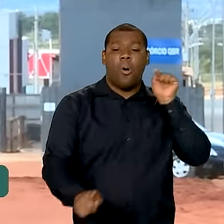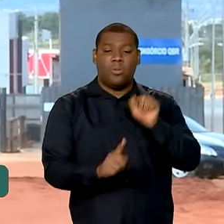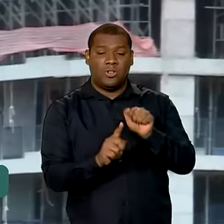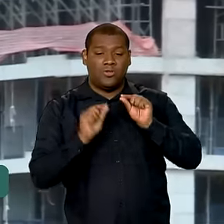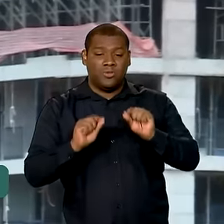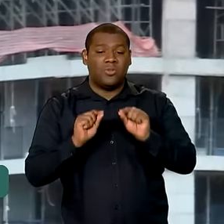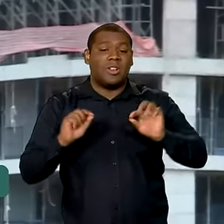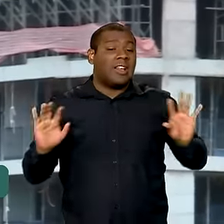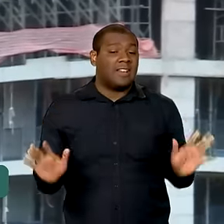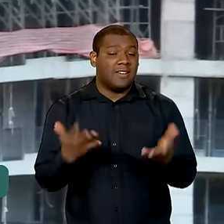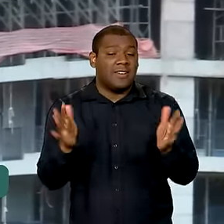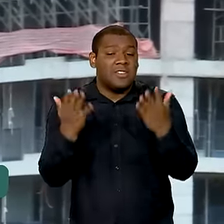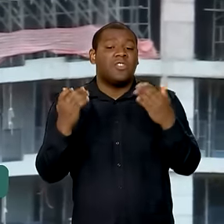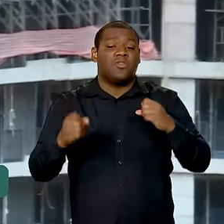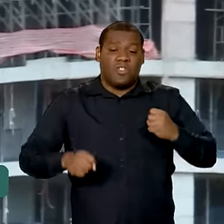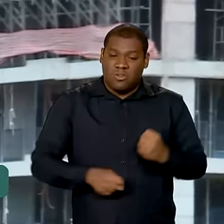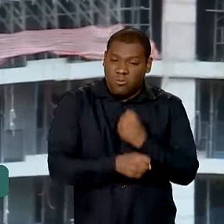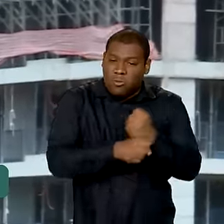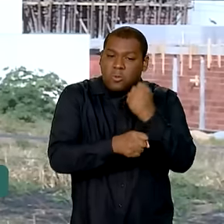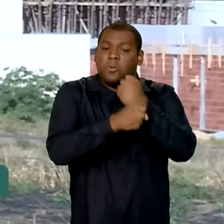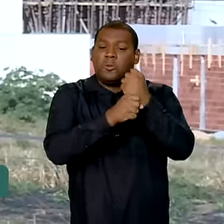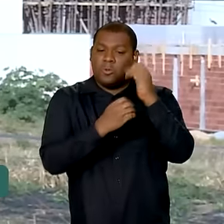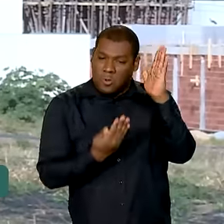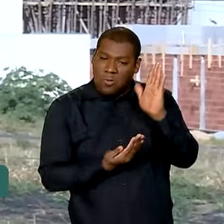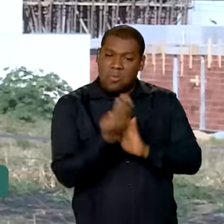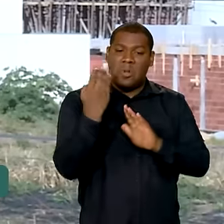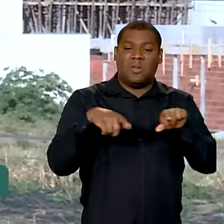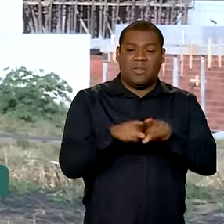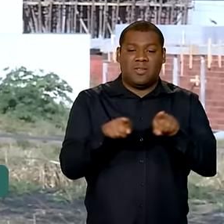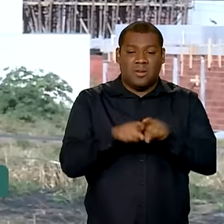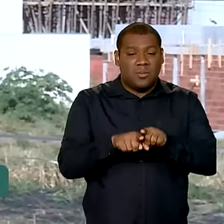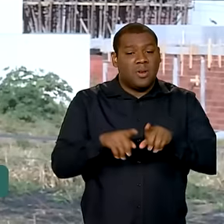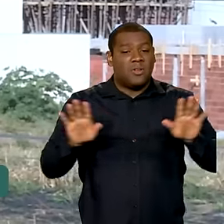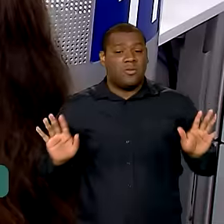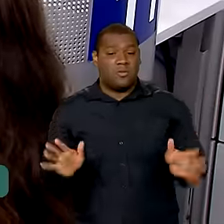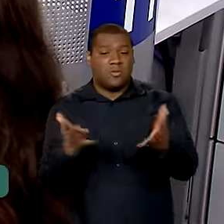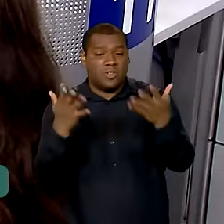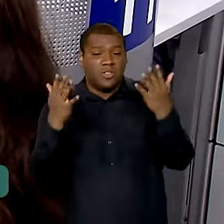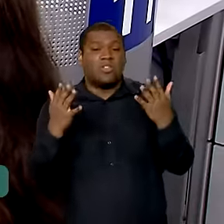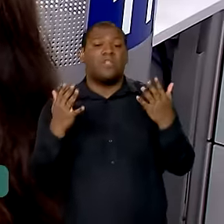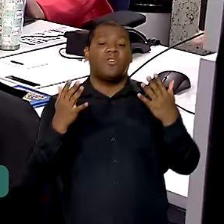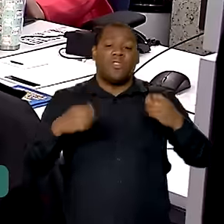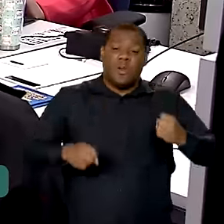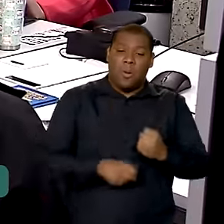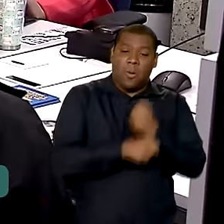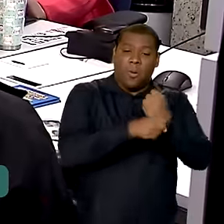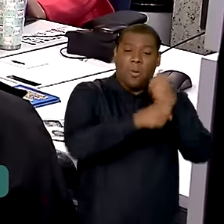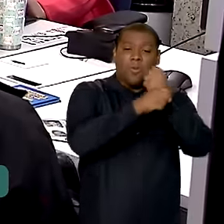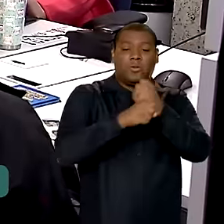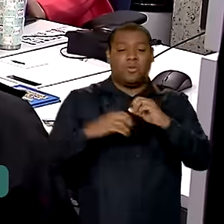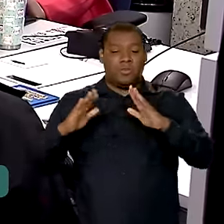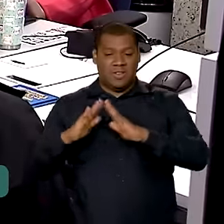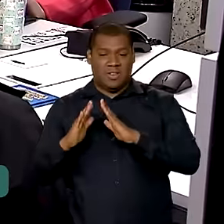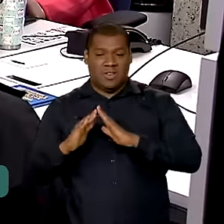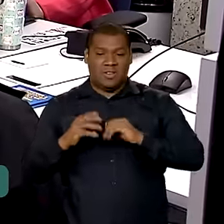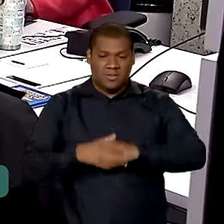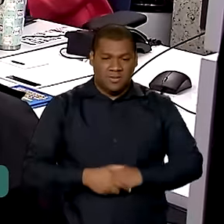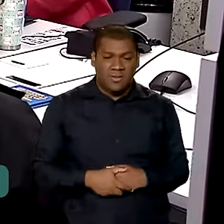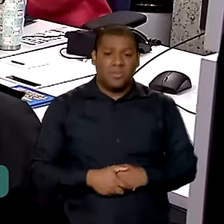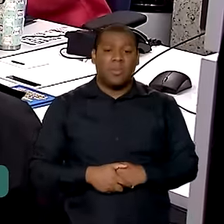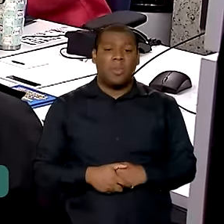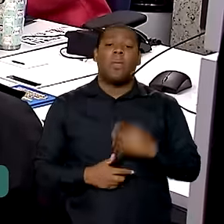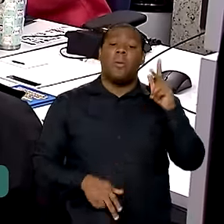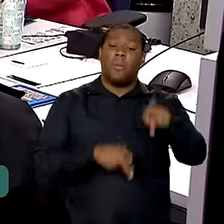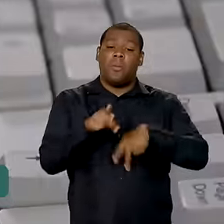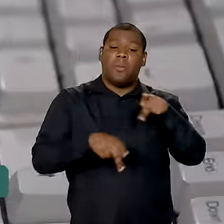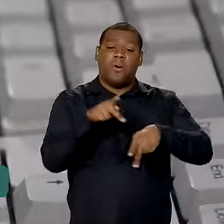fomentar o crescimento da construção civil e do setor imobiliário. Por meio de um dos eixos da iniciativa, o acesso ao